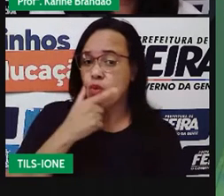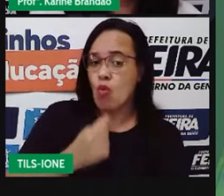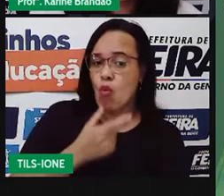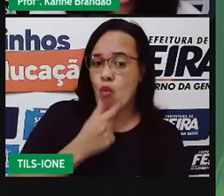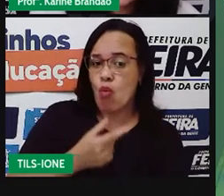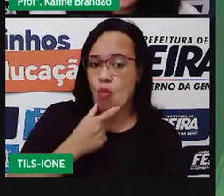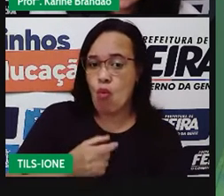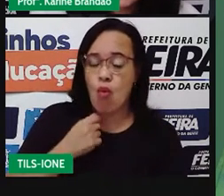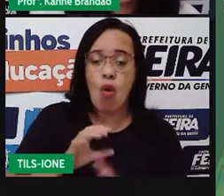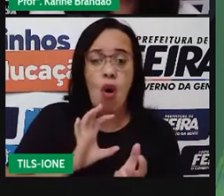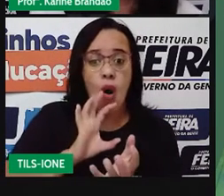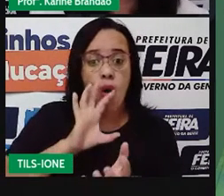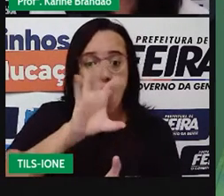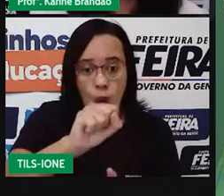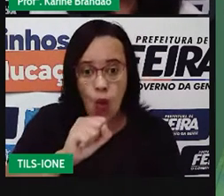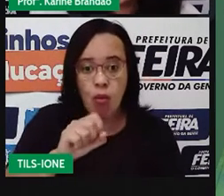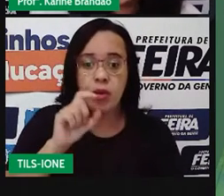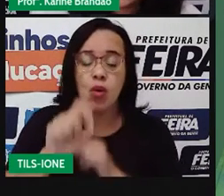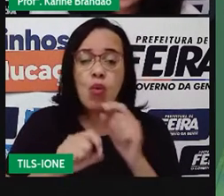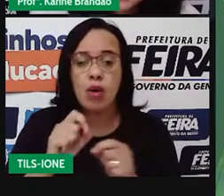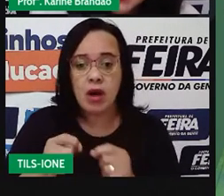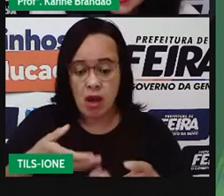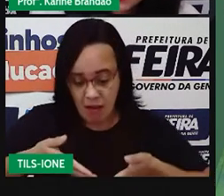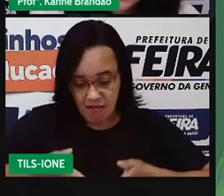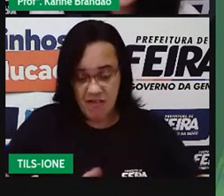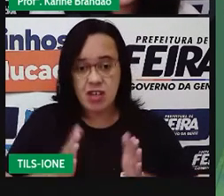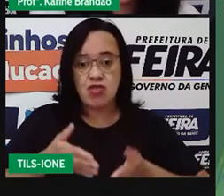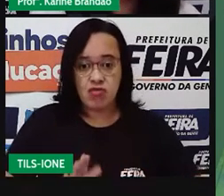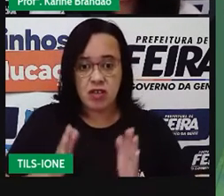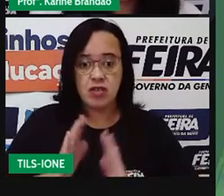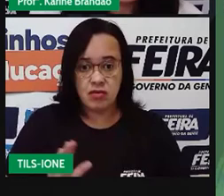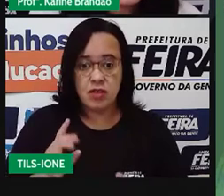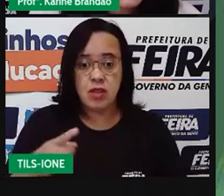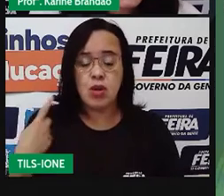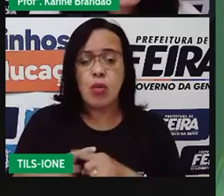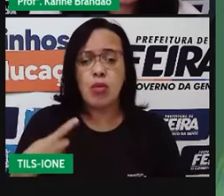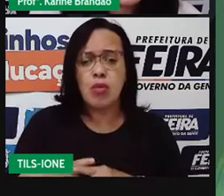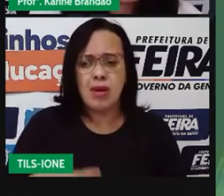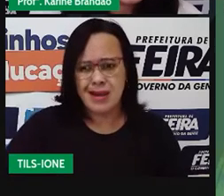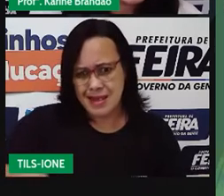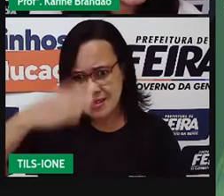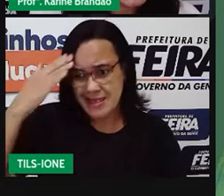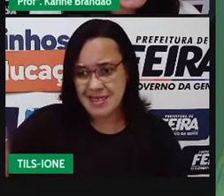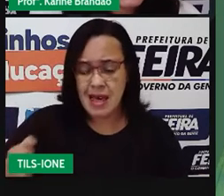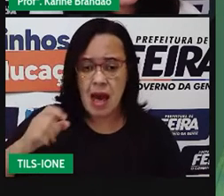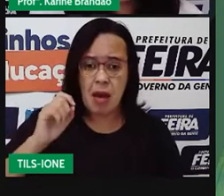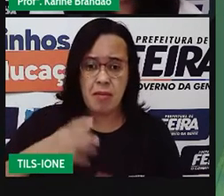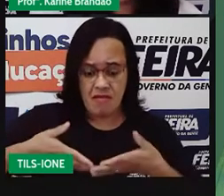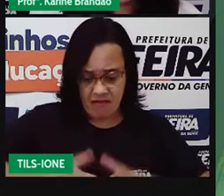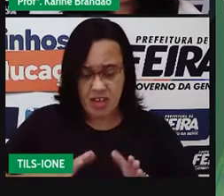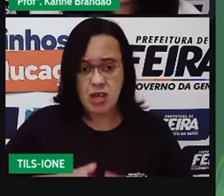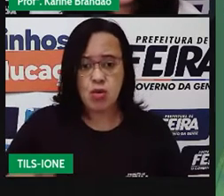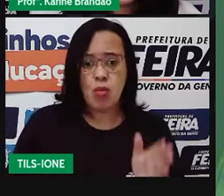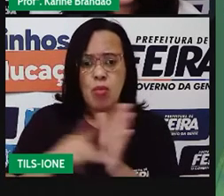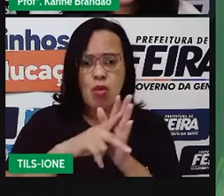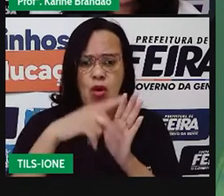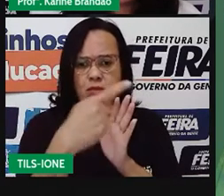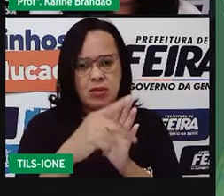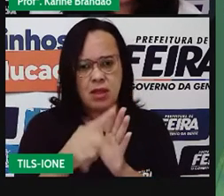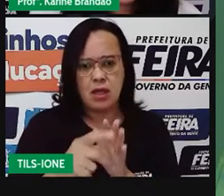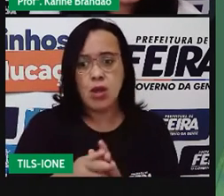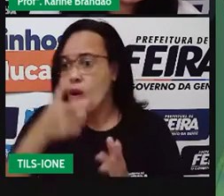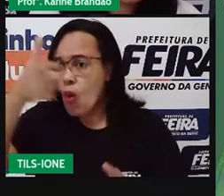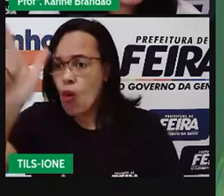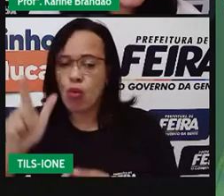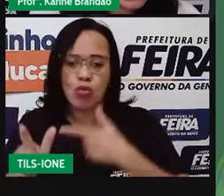fêmeas, eles vão ser deles e não de outros parceiros, né? Então, existem várias relações que, vamos dizer assim,